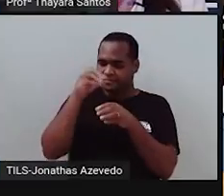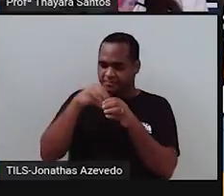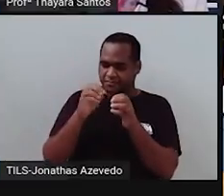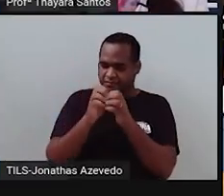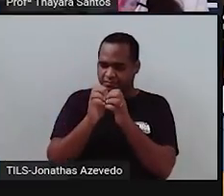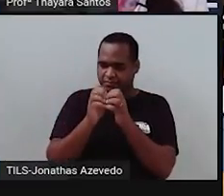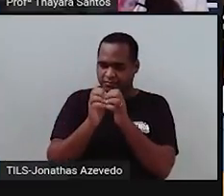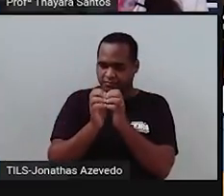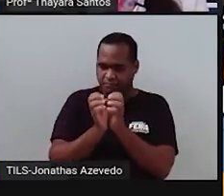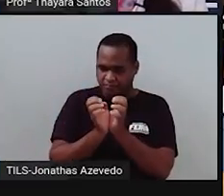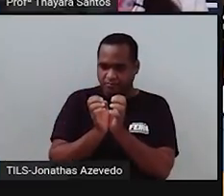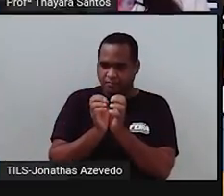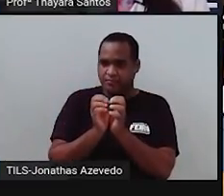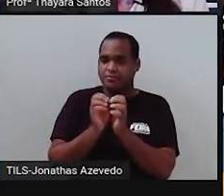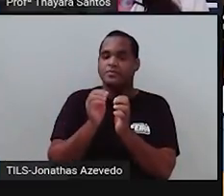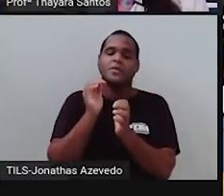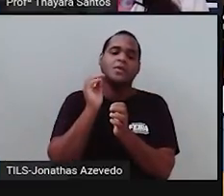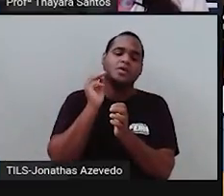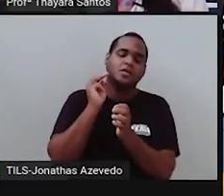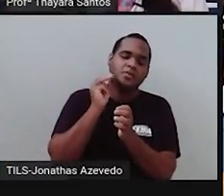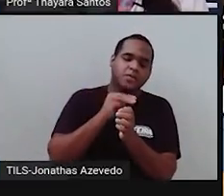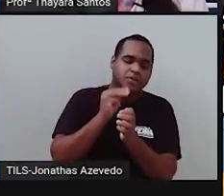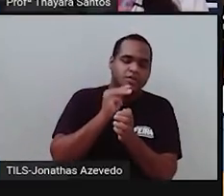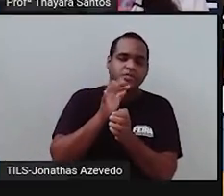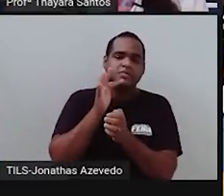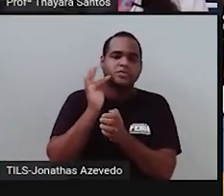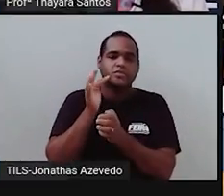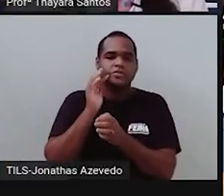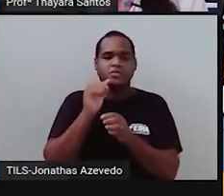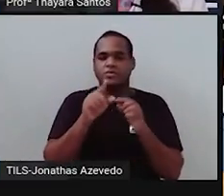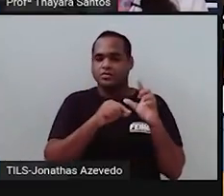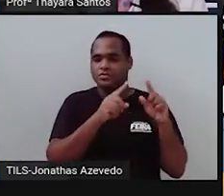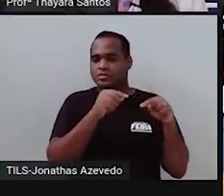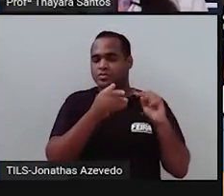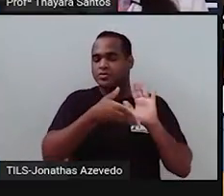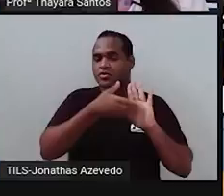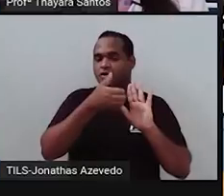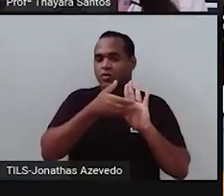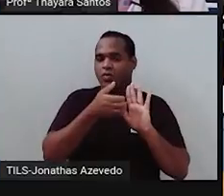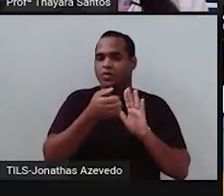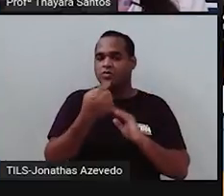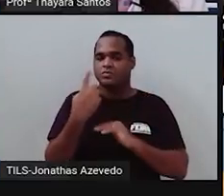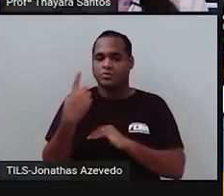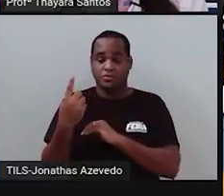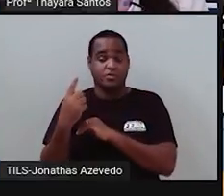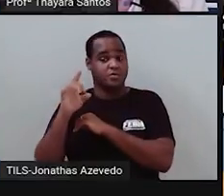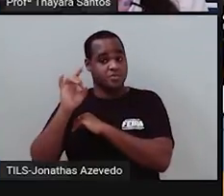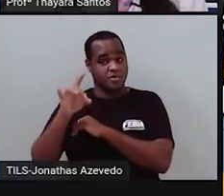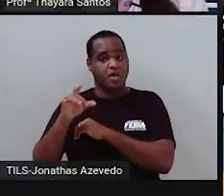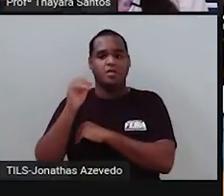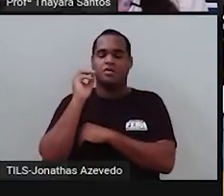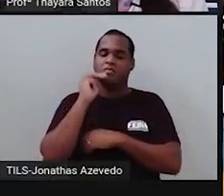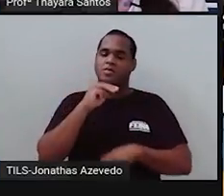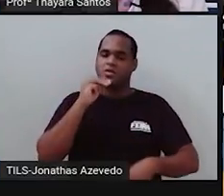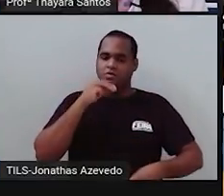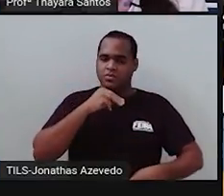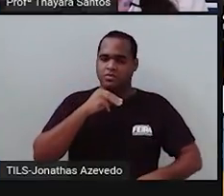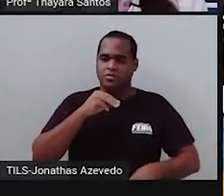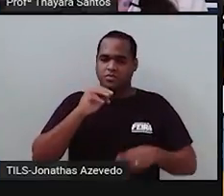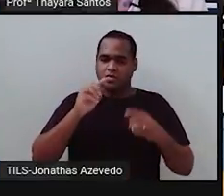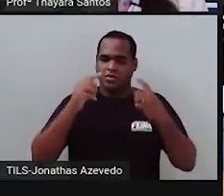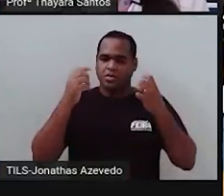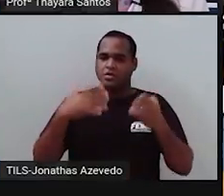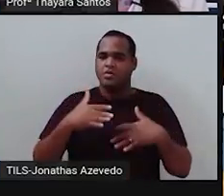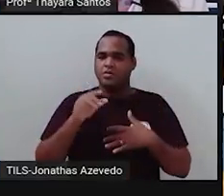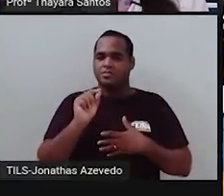estrutura reprodutiva feminina, ele foi lá e tirou uma delas, no caso aqui ele tirou a estrutura reprodutiva masculina, ó, dessa planta,